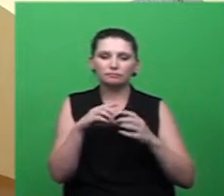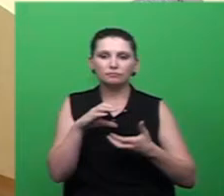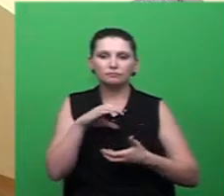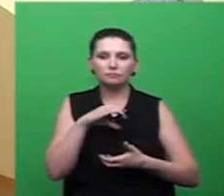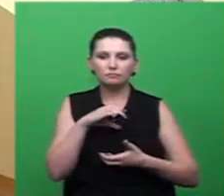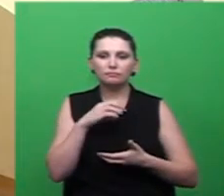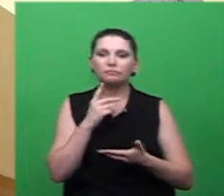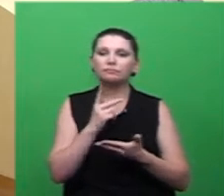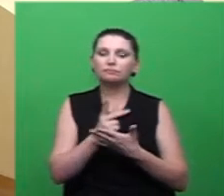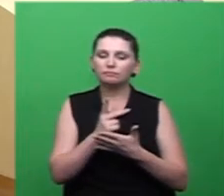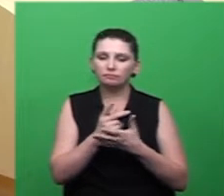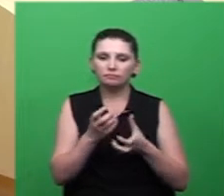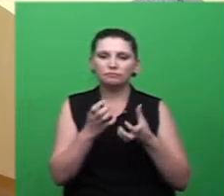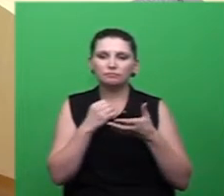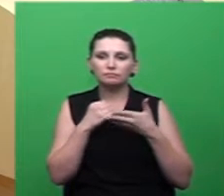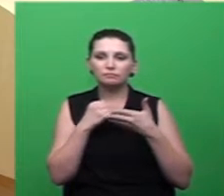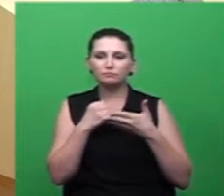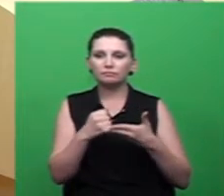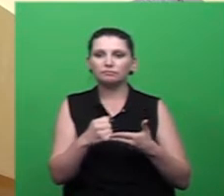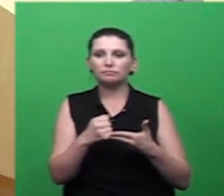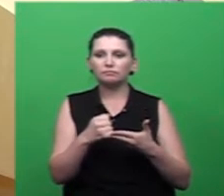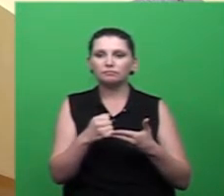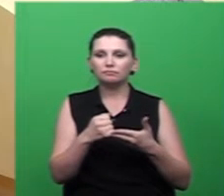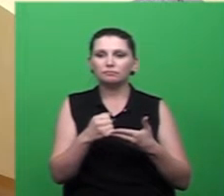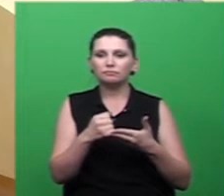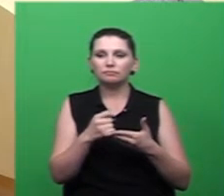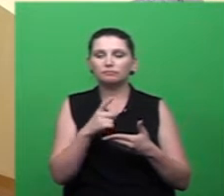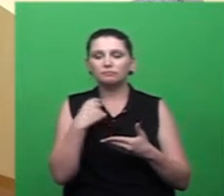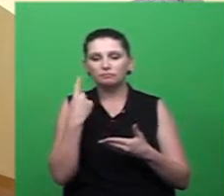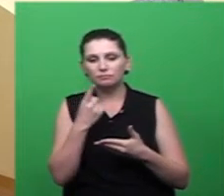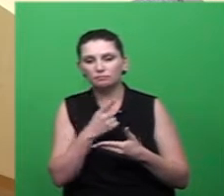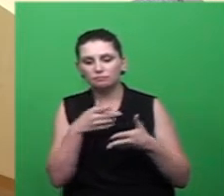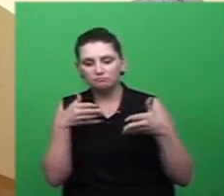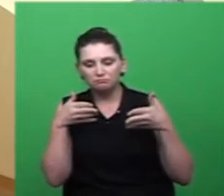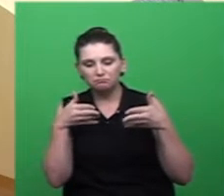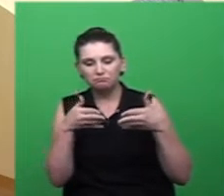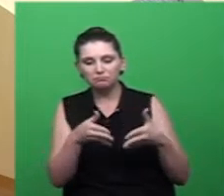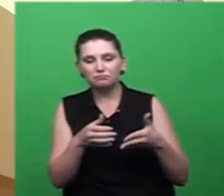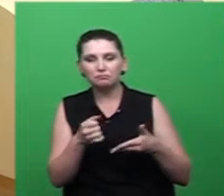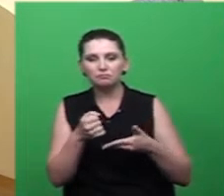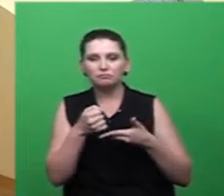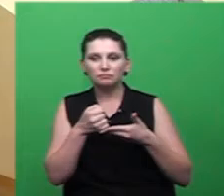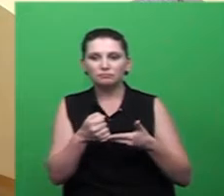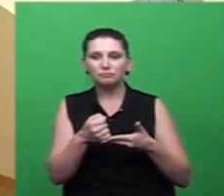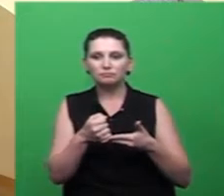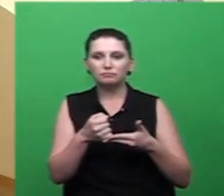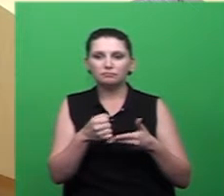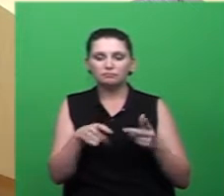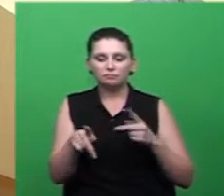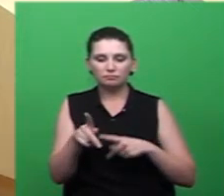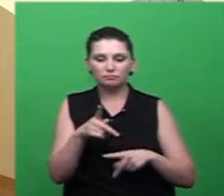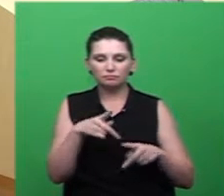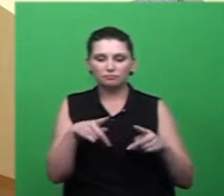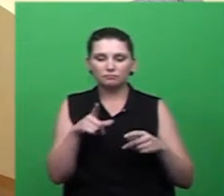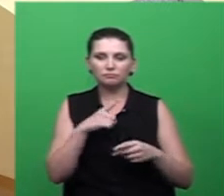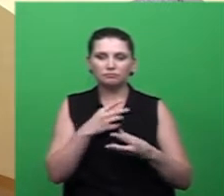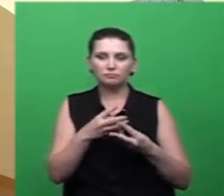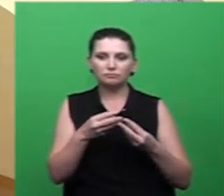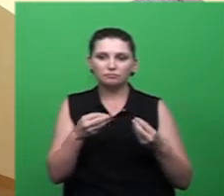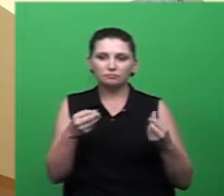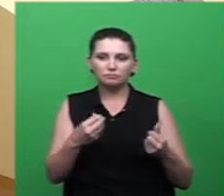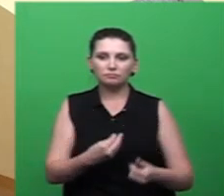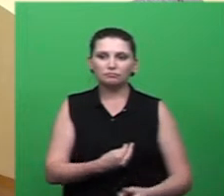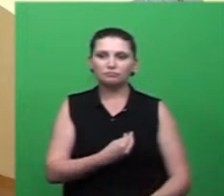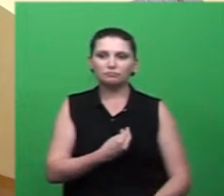de portas abertas e vai continuar até porque o nosso objetivo é único a população trazer qualidade para elas então estou sempre à